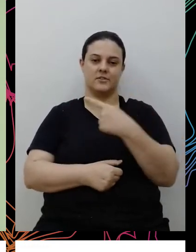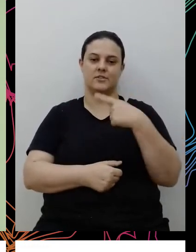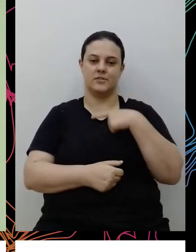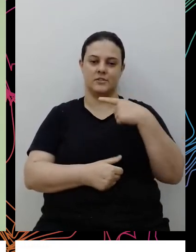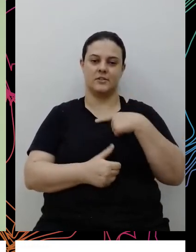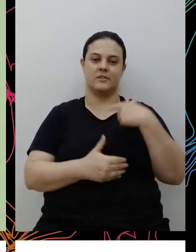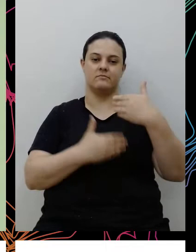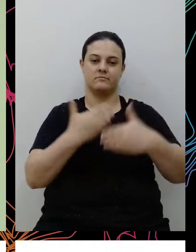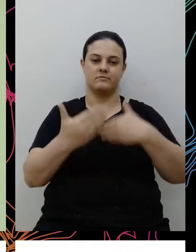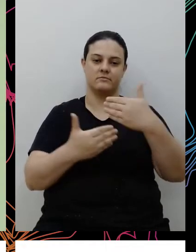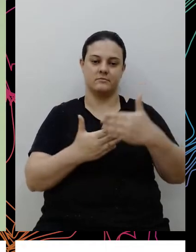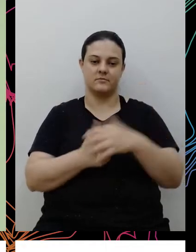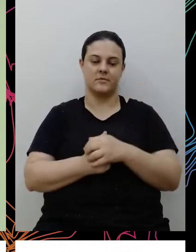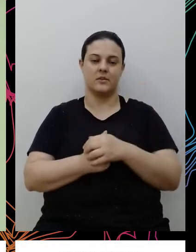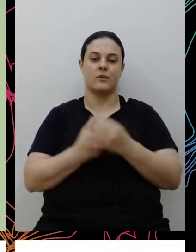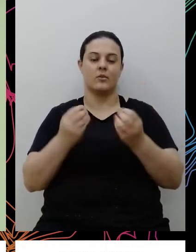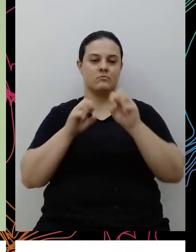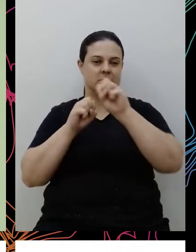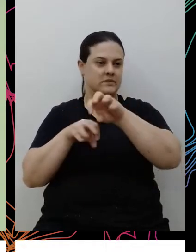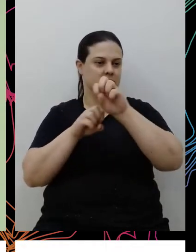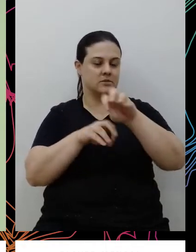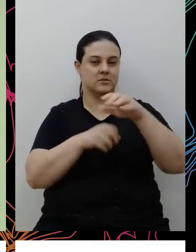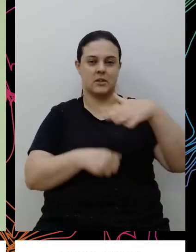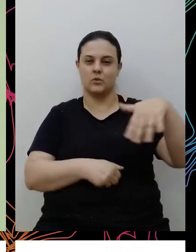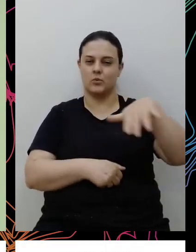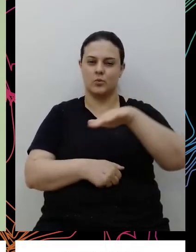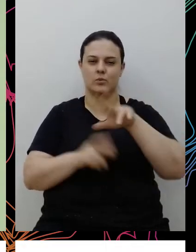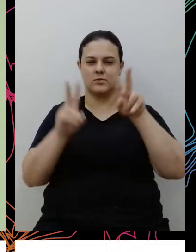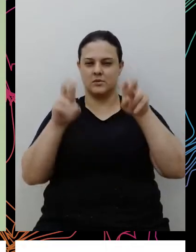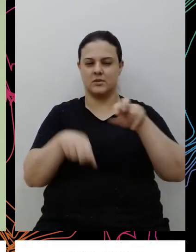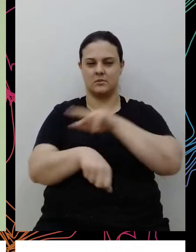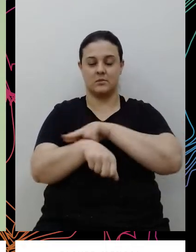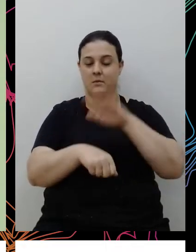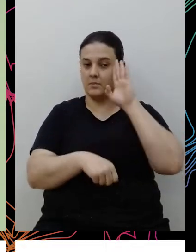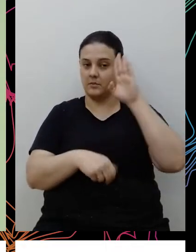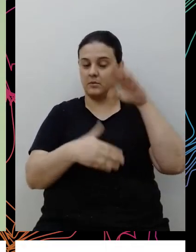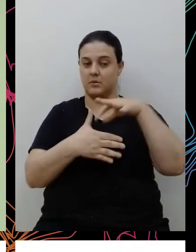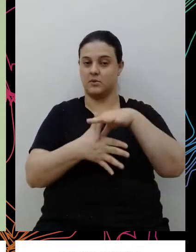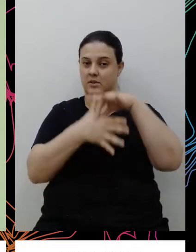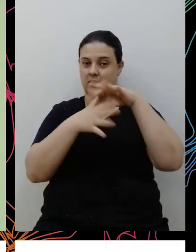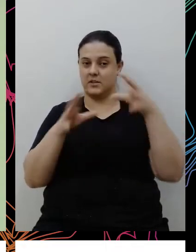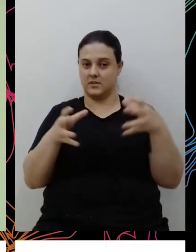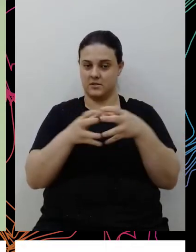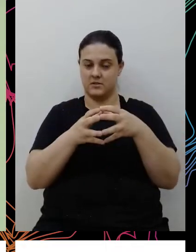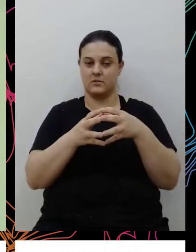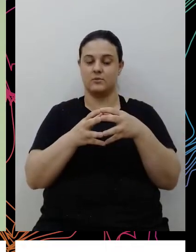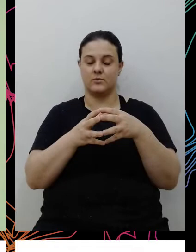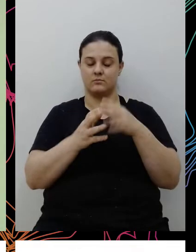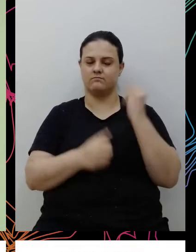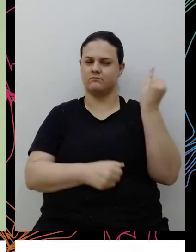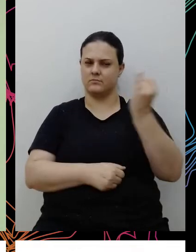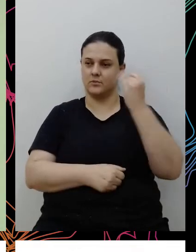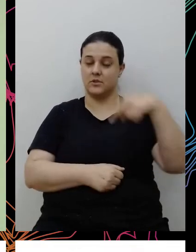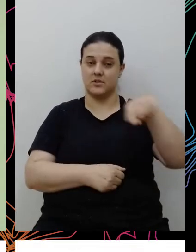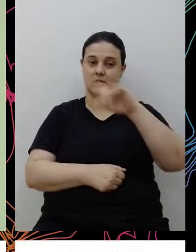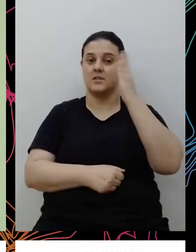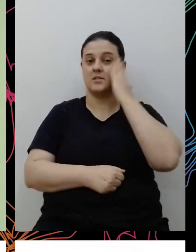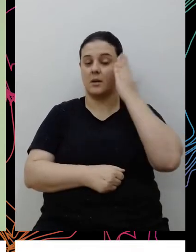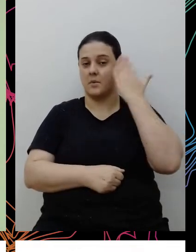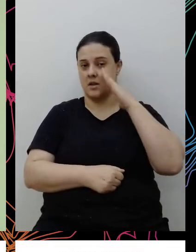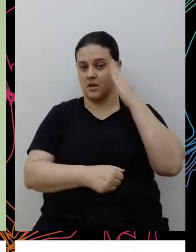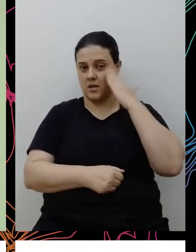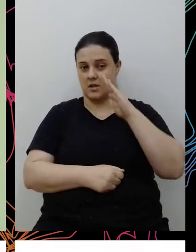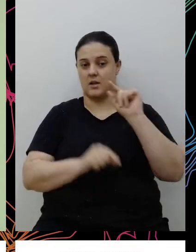letramento racial para todos os nossos colaboradores, sobretudo para a liderança, né, é super importante as pessoas entenderem